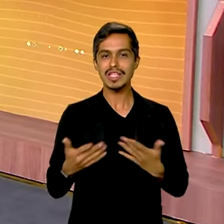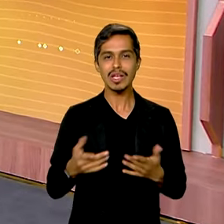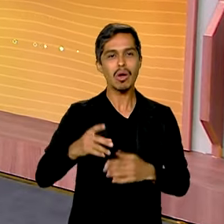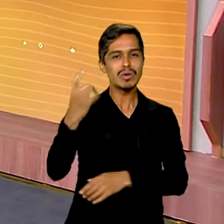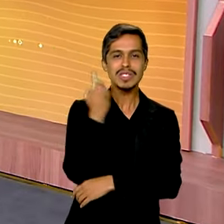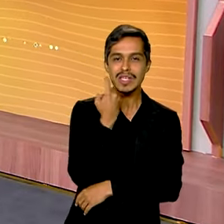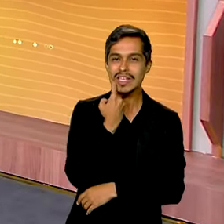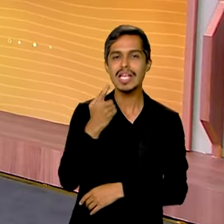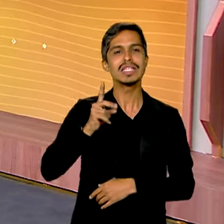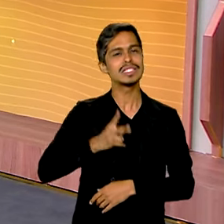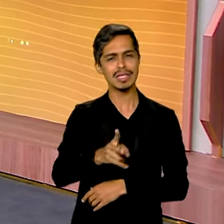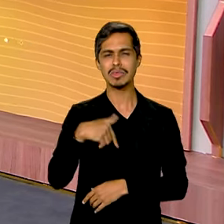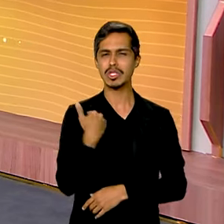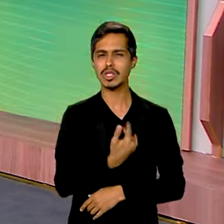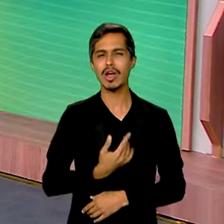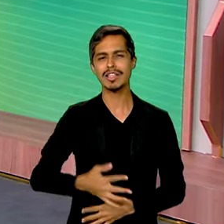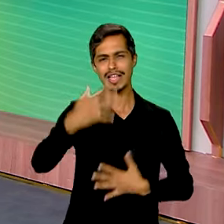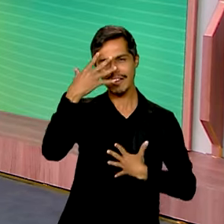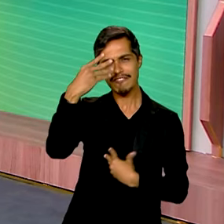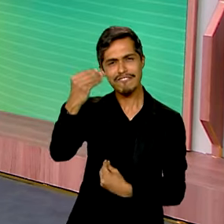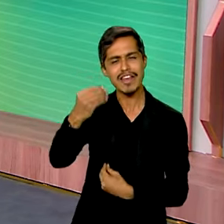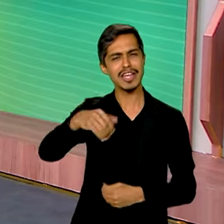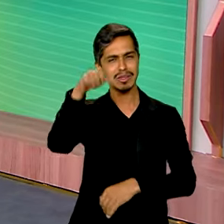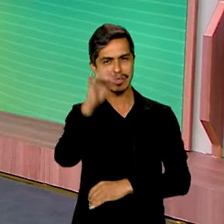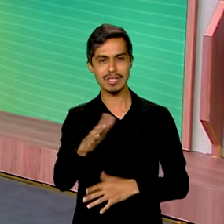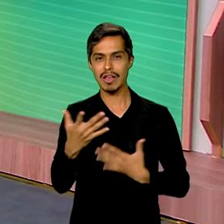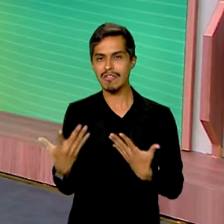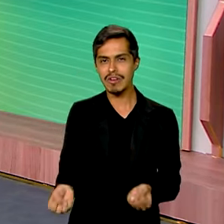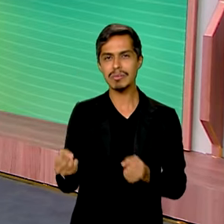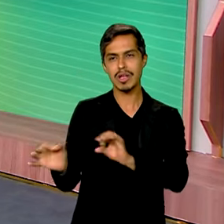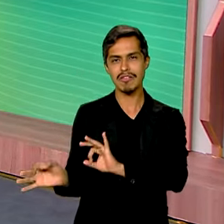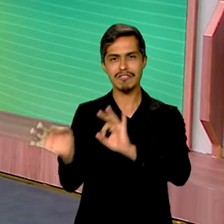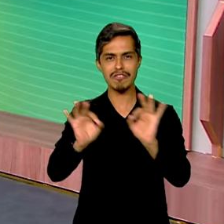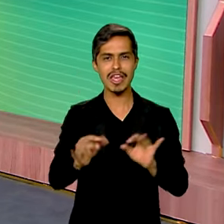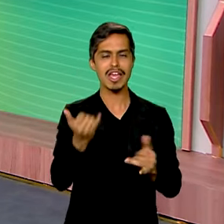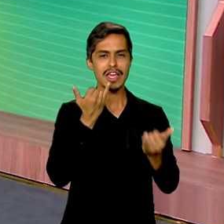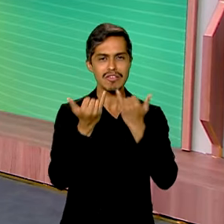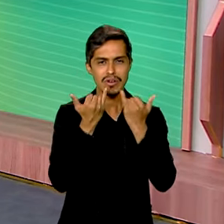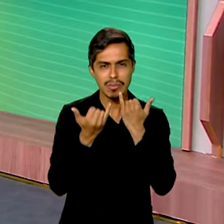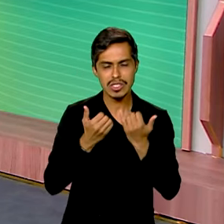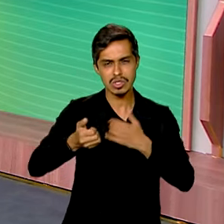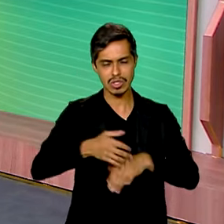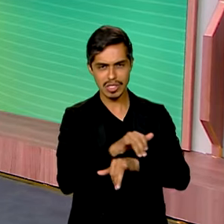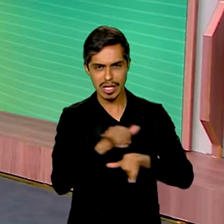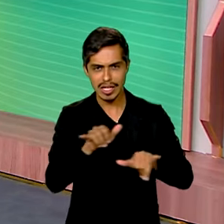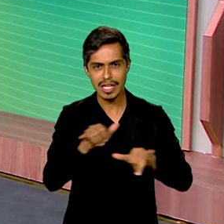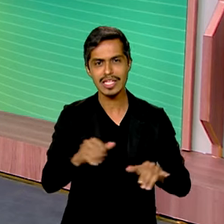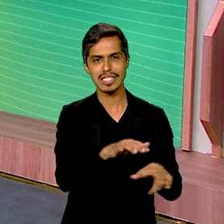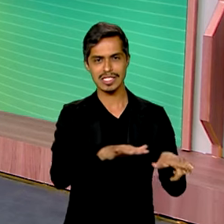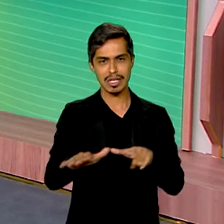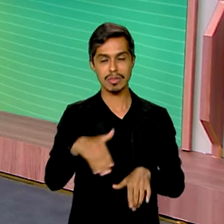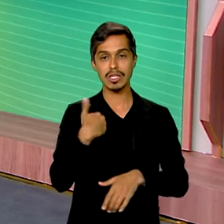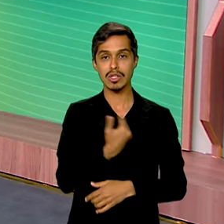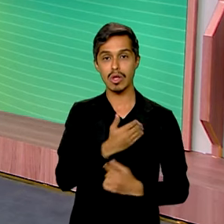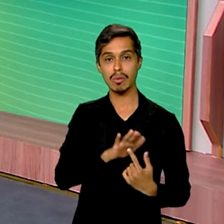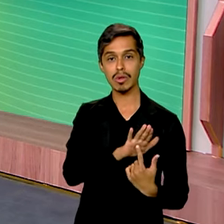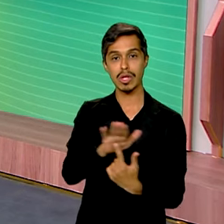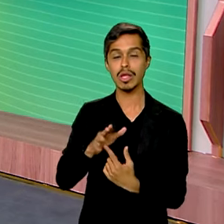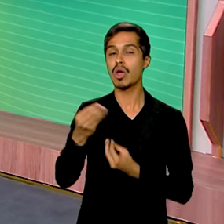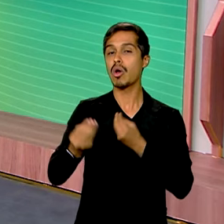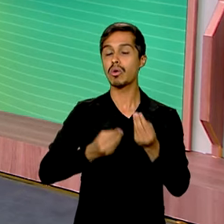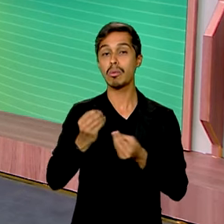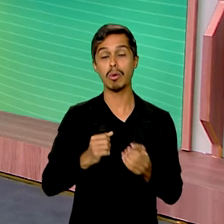dia do quadro Fé no Brasil vamos dar uma olhada em dados divulgados ao longo da semana e que mostram como o país está